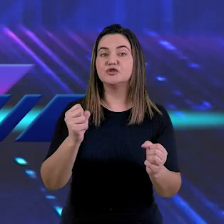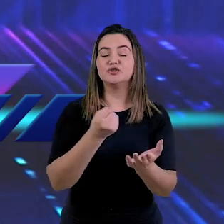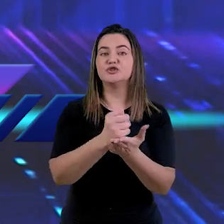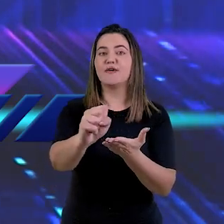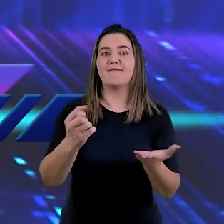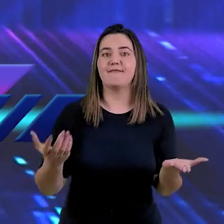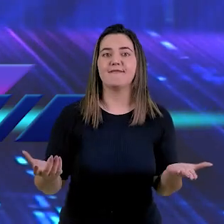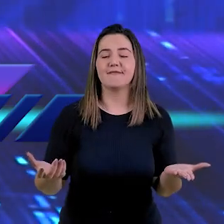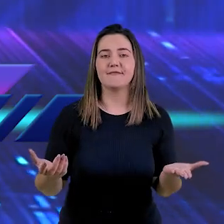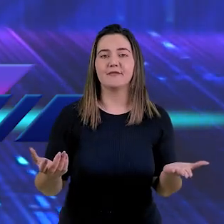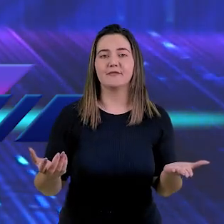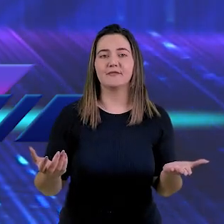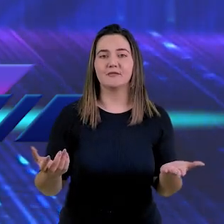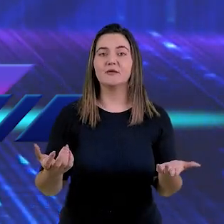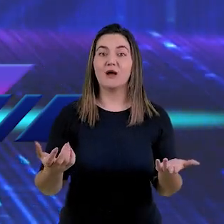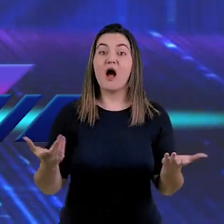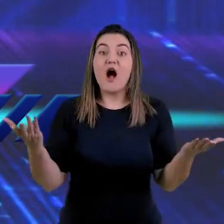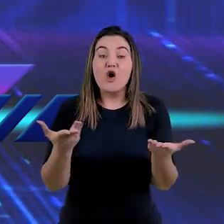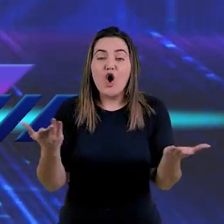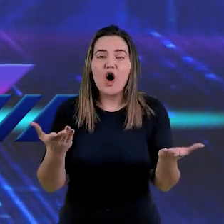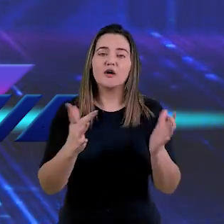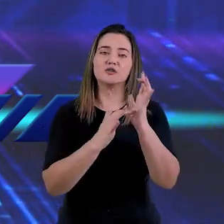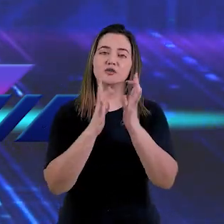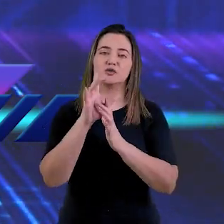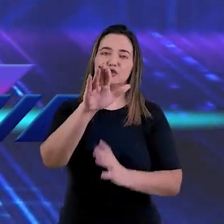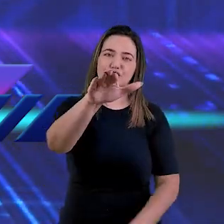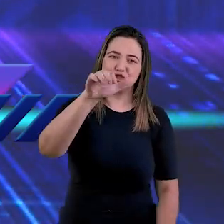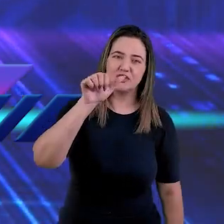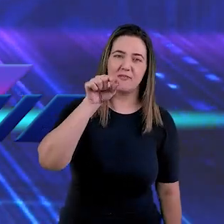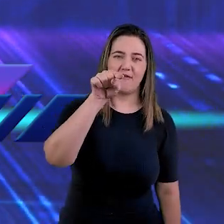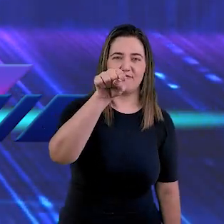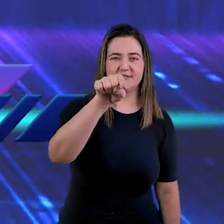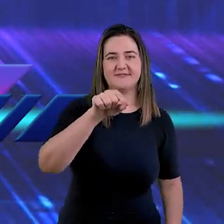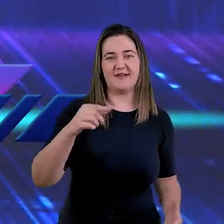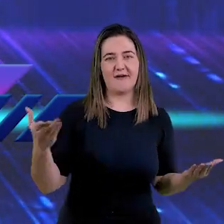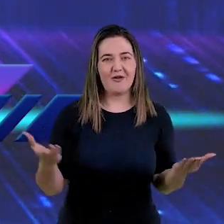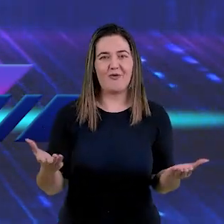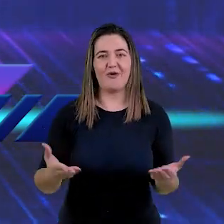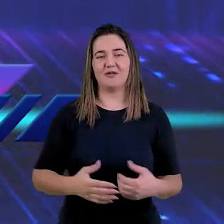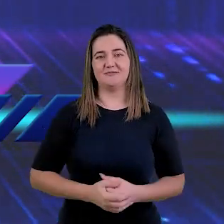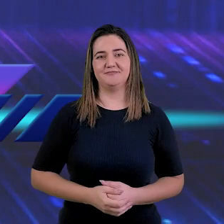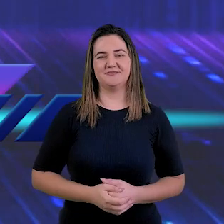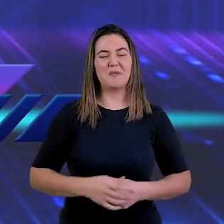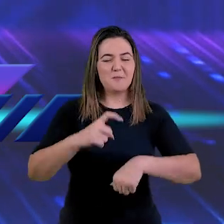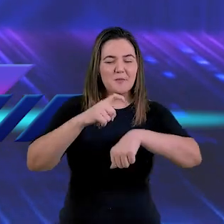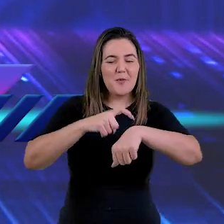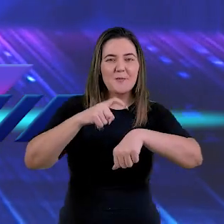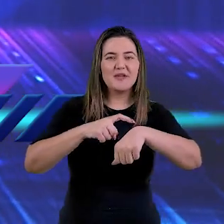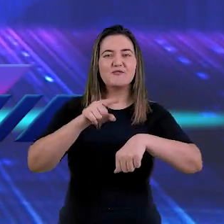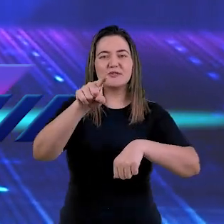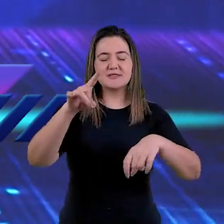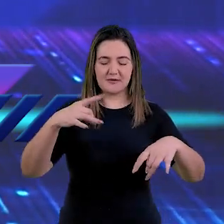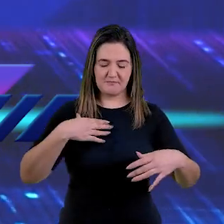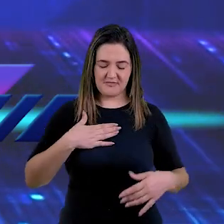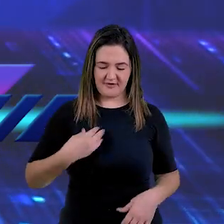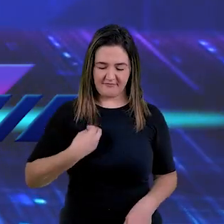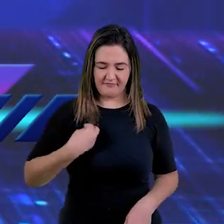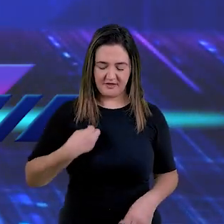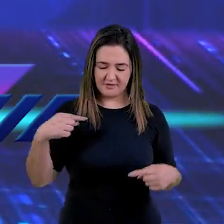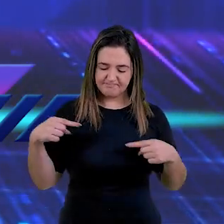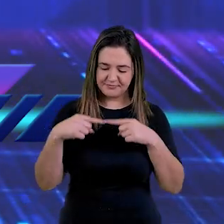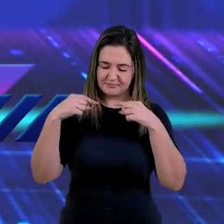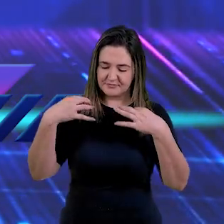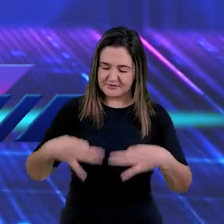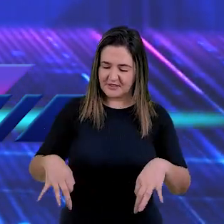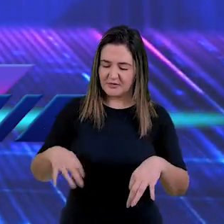Ele está lhe chamando e chamando agora. Este é o momento de acertar a sua